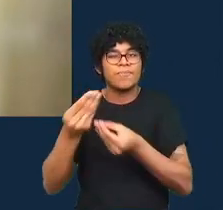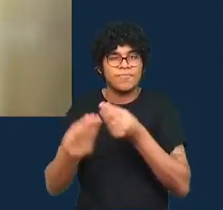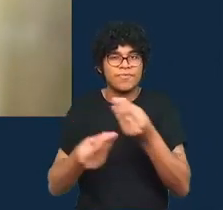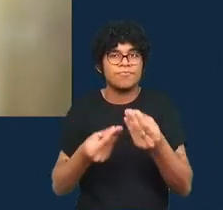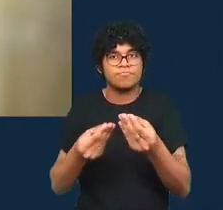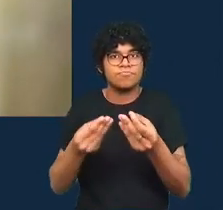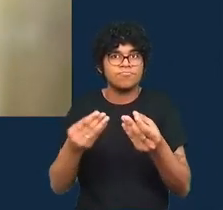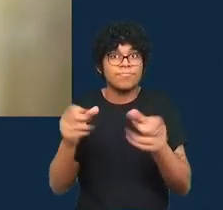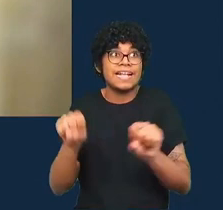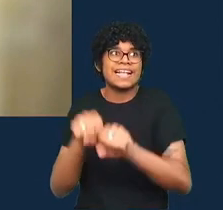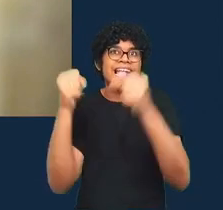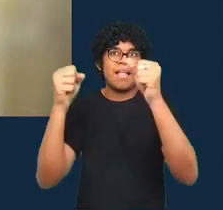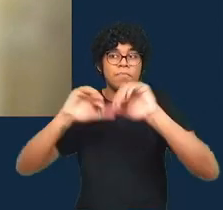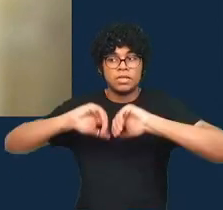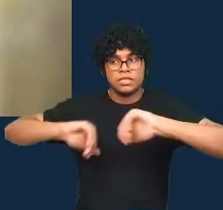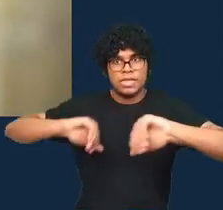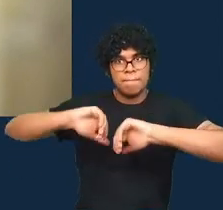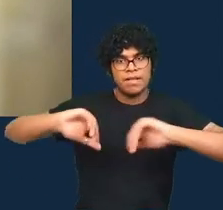silos que vocês falaram